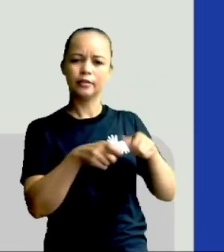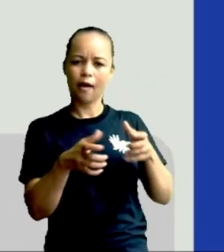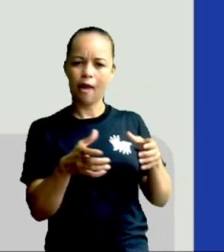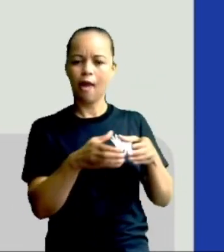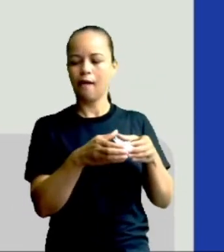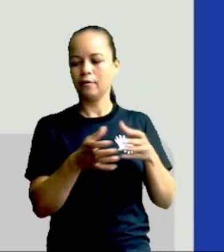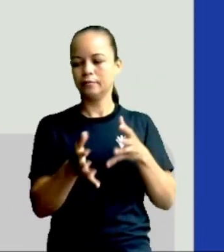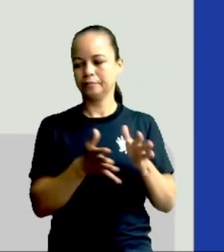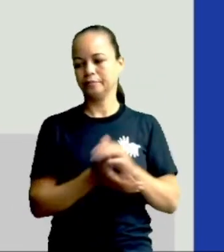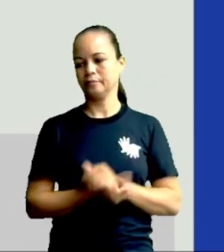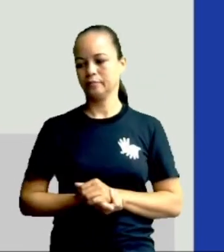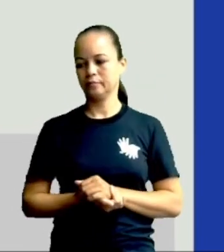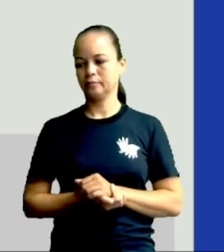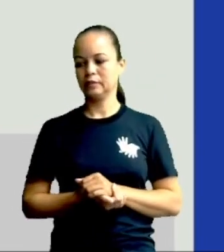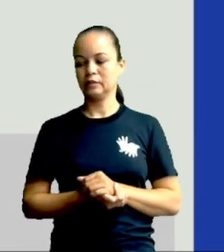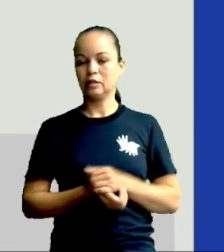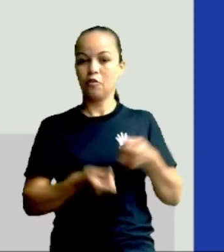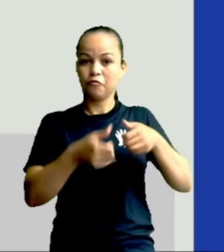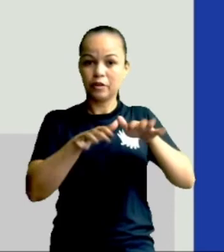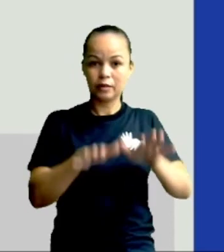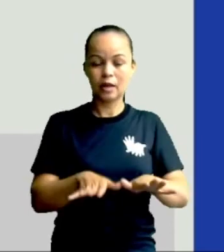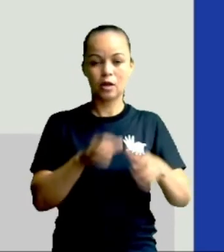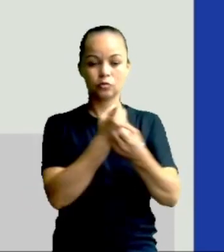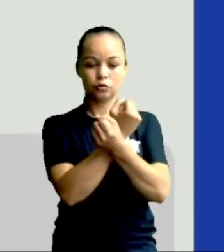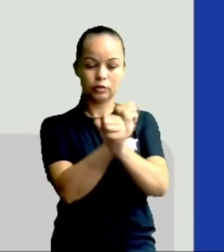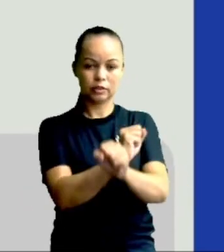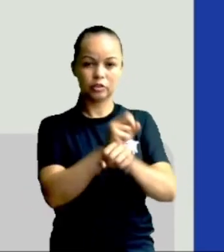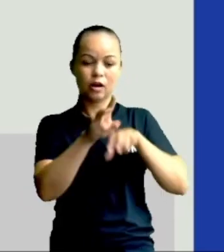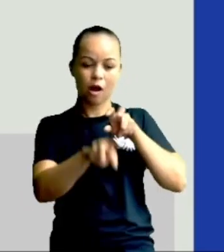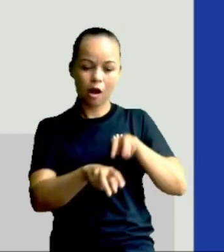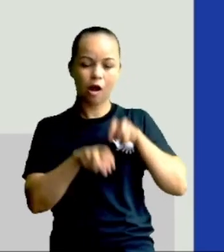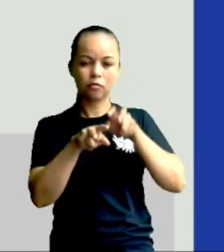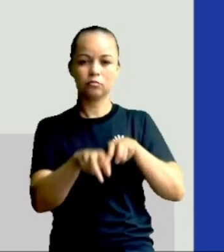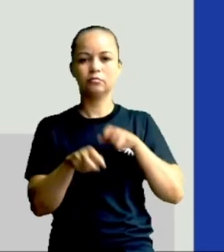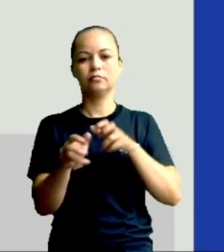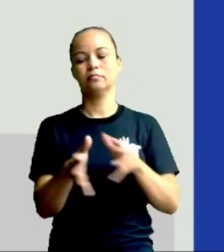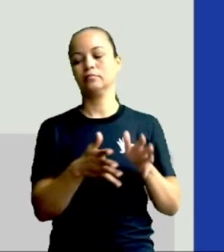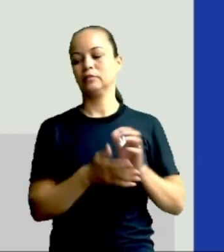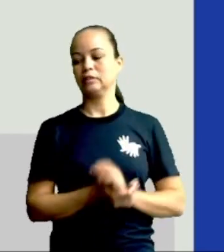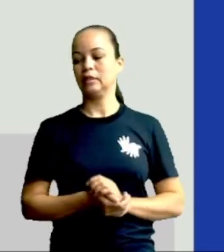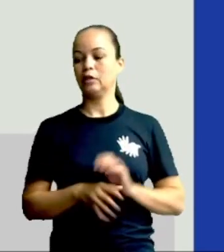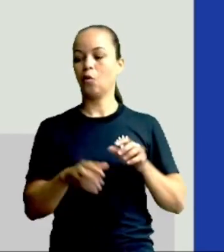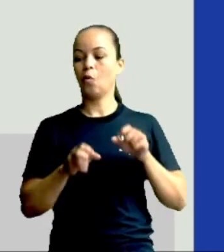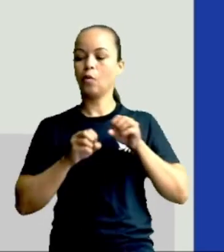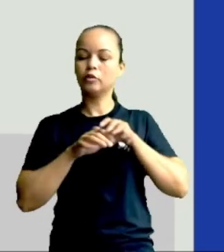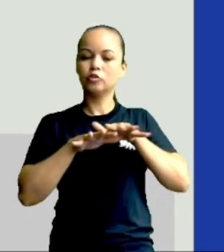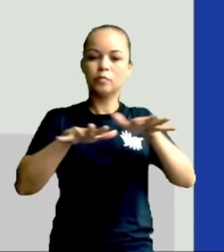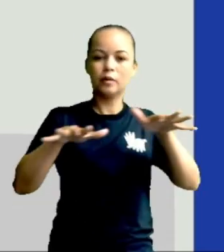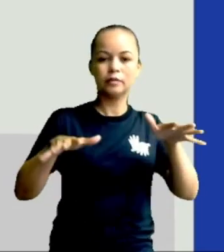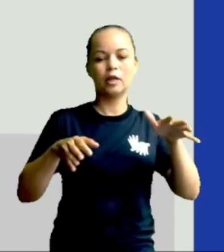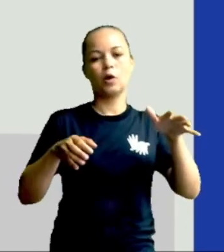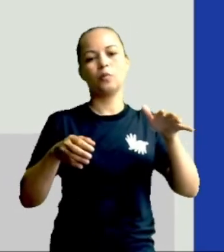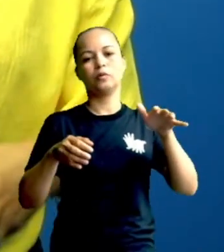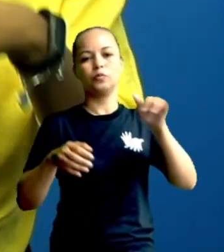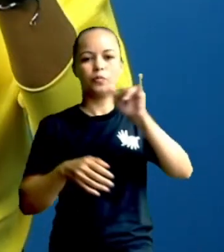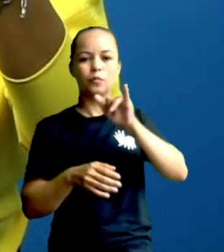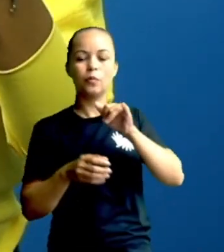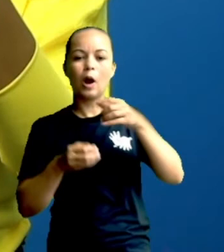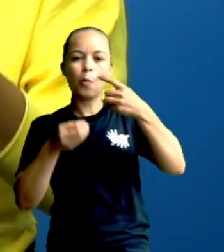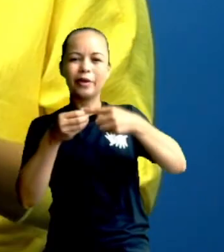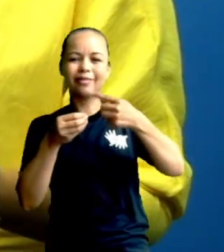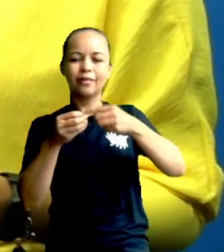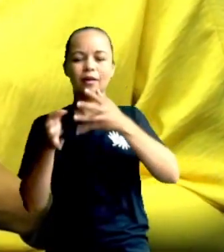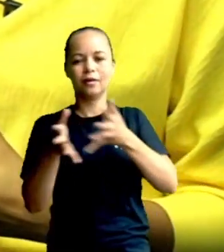Fixação do escravo na agricultura. Ou a expansão para o interior. E aí, que é que vocês acham que a pecuária teve